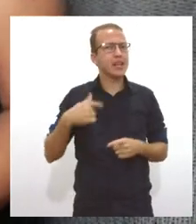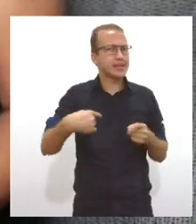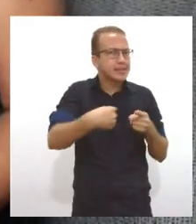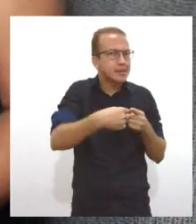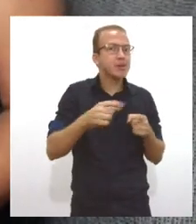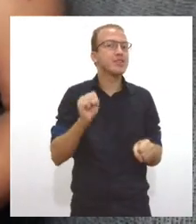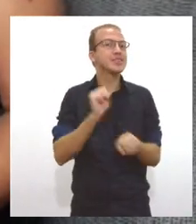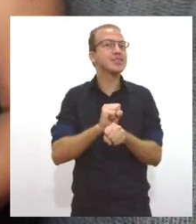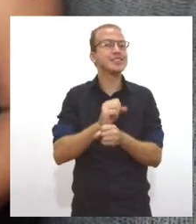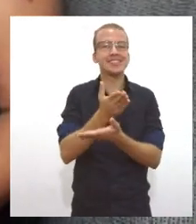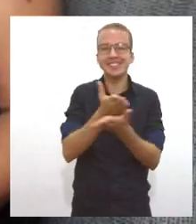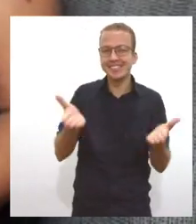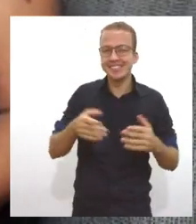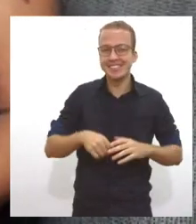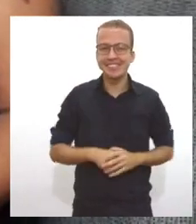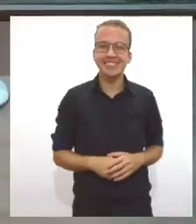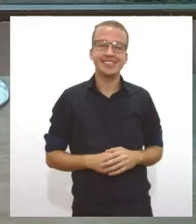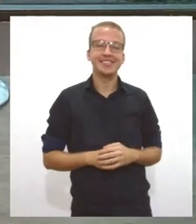aguardo vocês